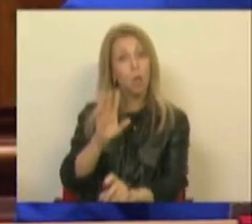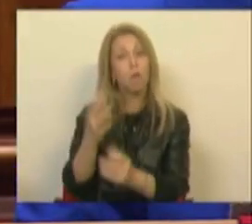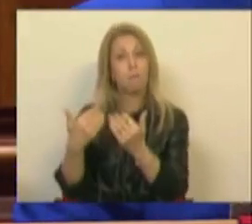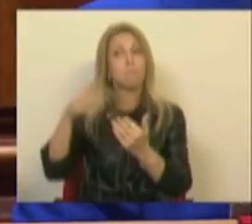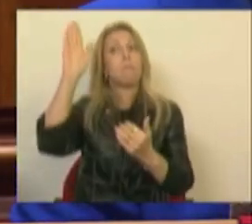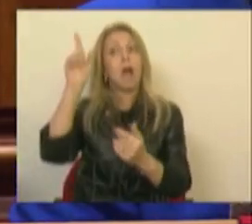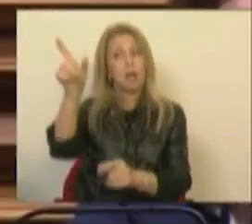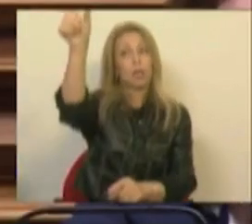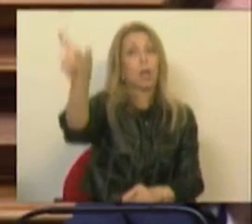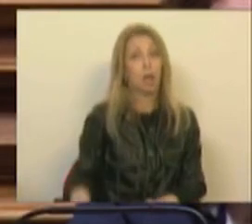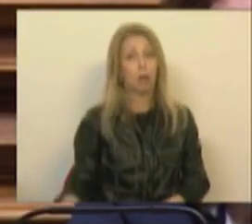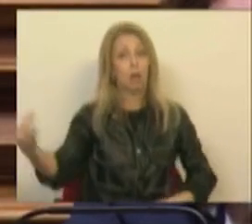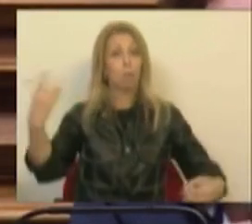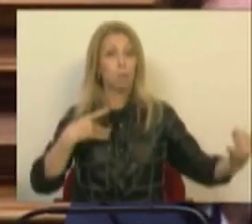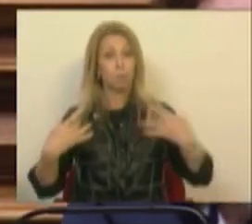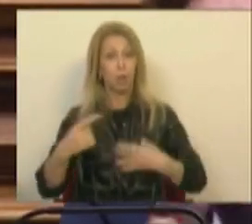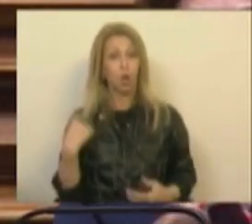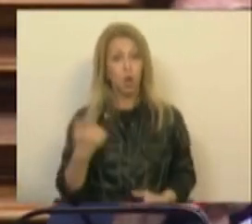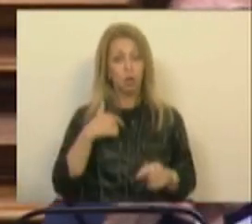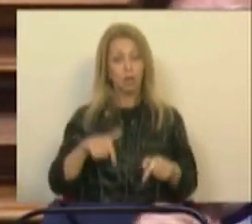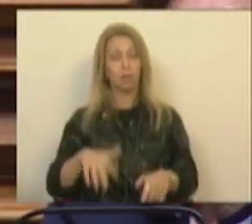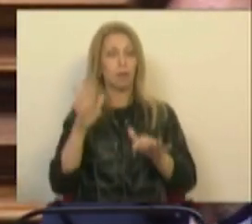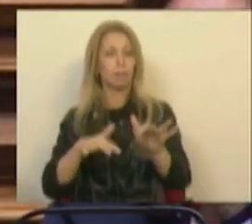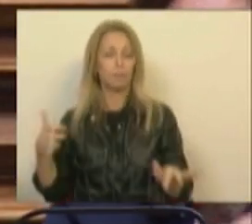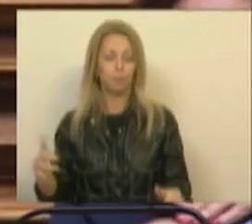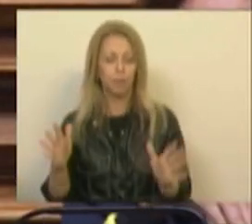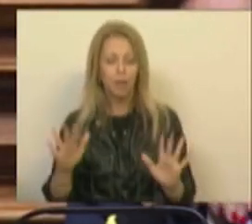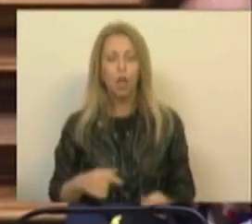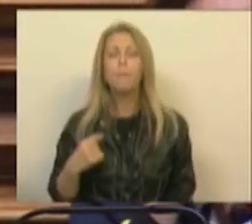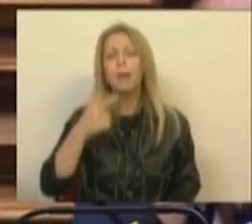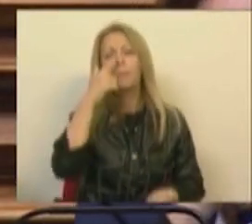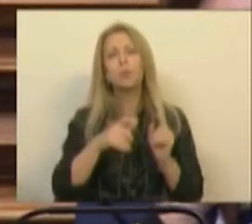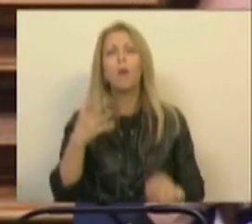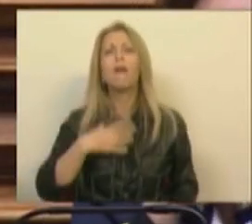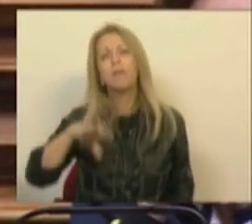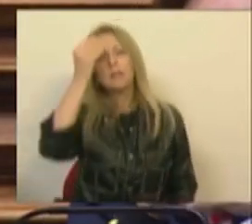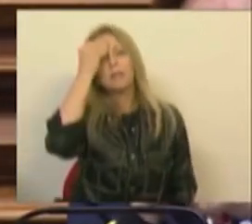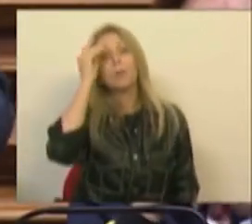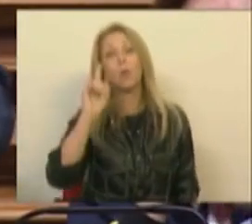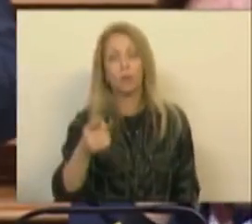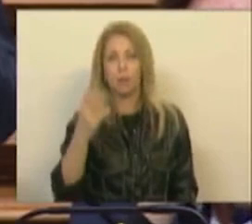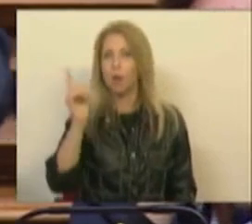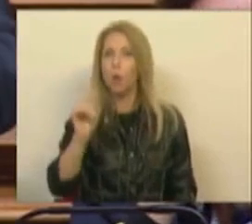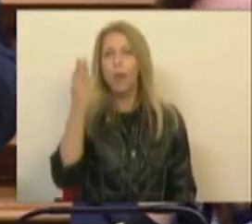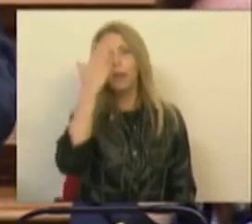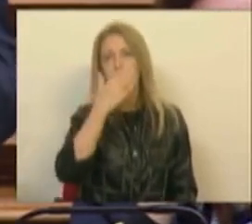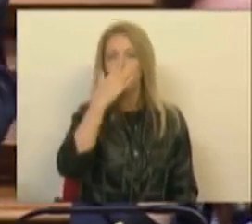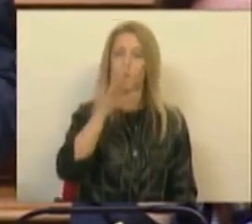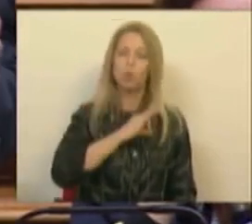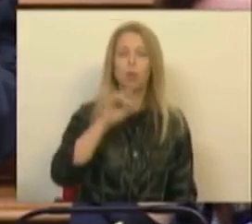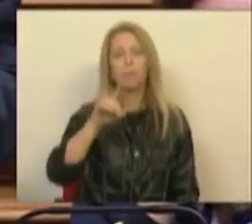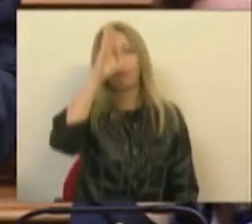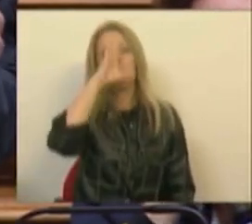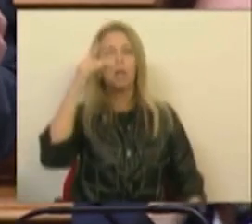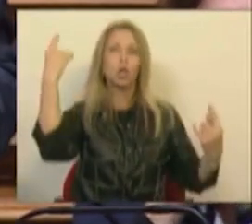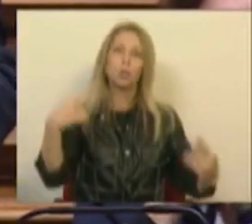hemiciclo. E o que as pessoas querem saber não é se o Sr. Primeiro-Ministro tem a verve retórica necessária para